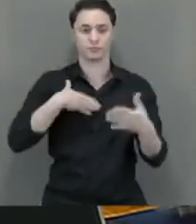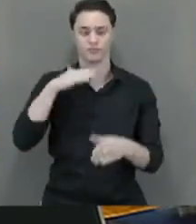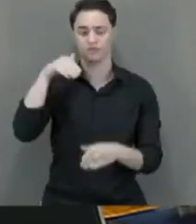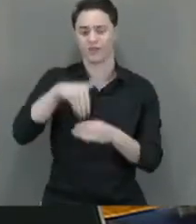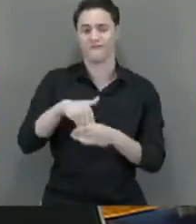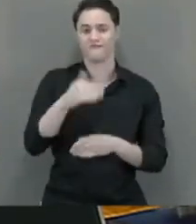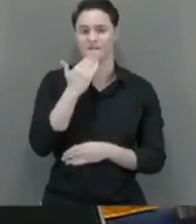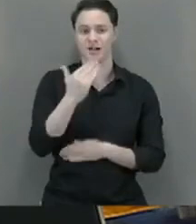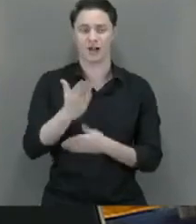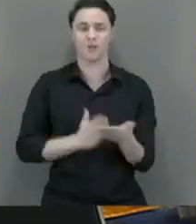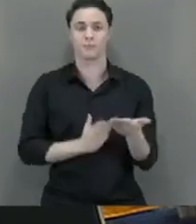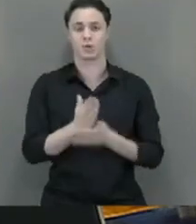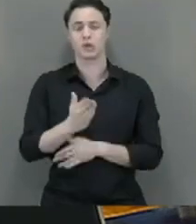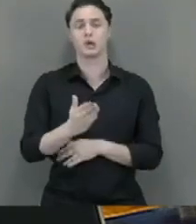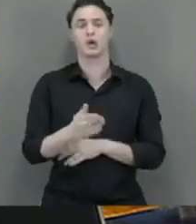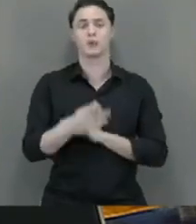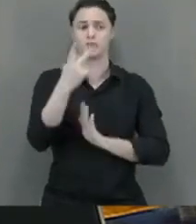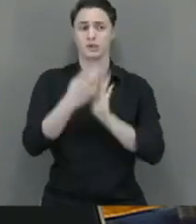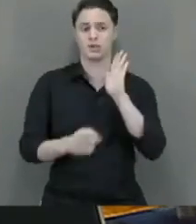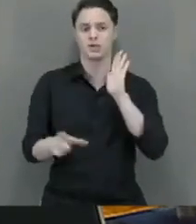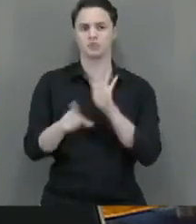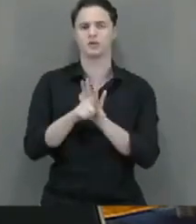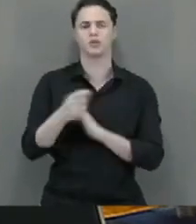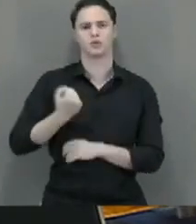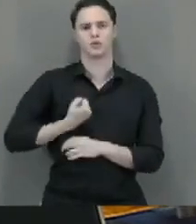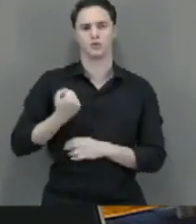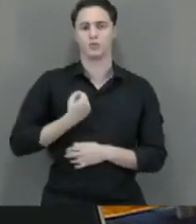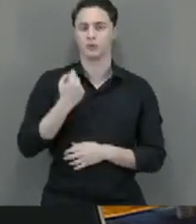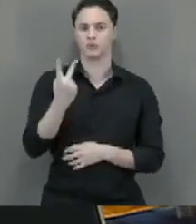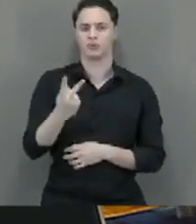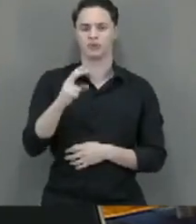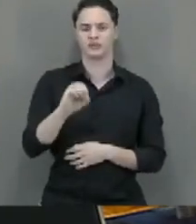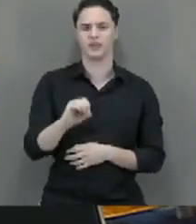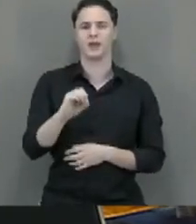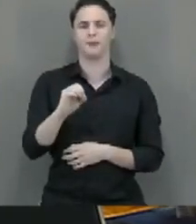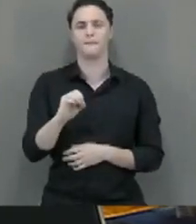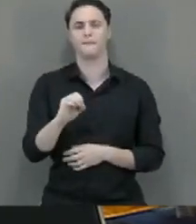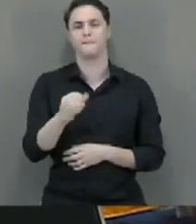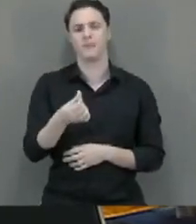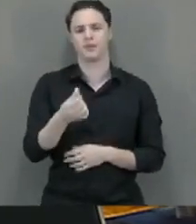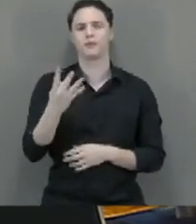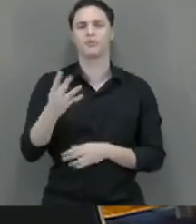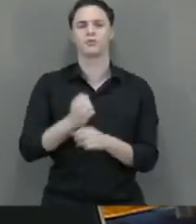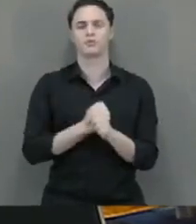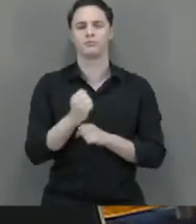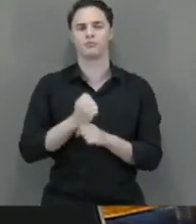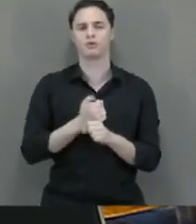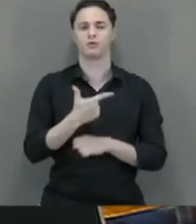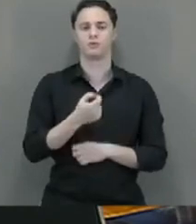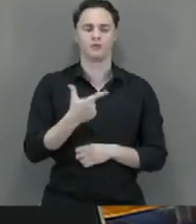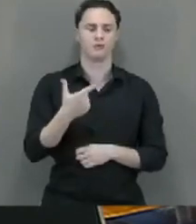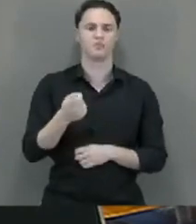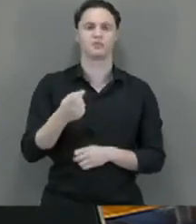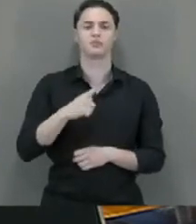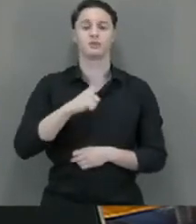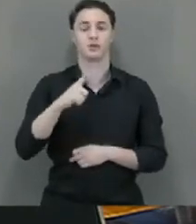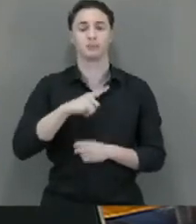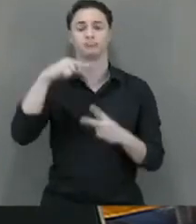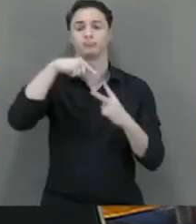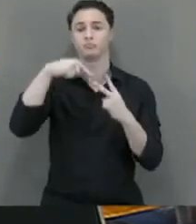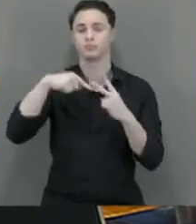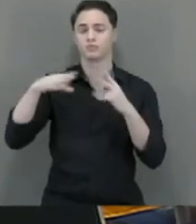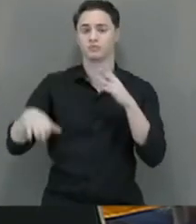pela aprovação do projeto de lei número 2064, de 2020, com as duas